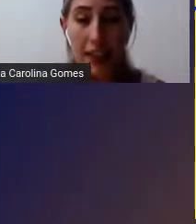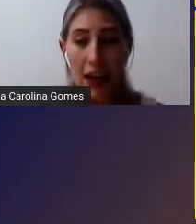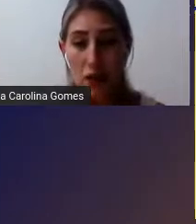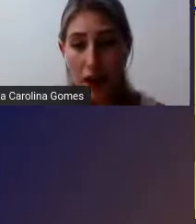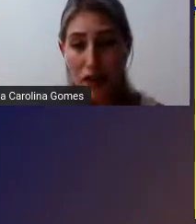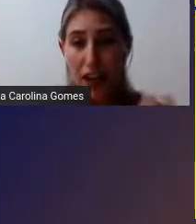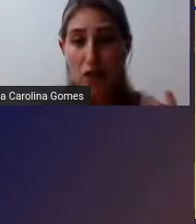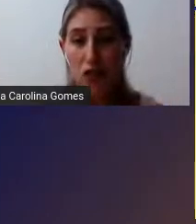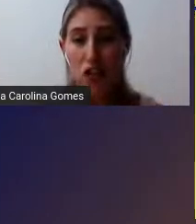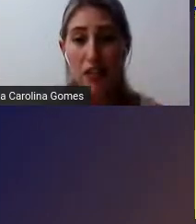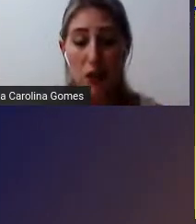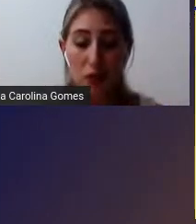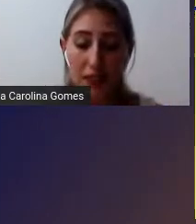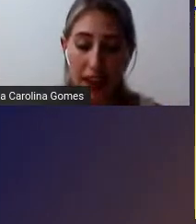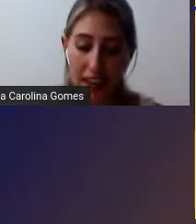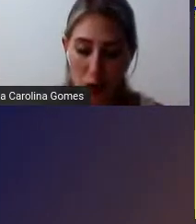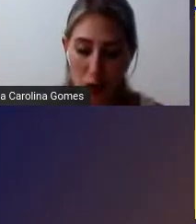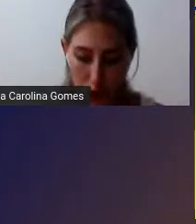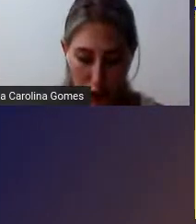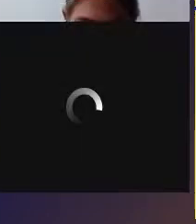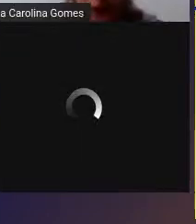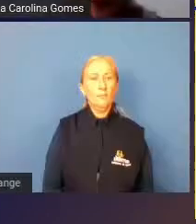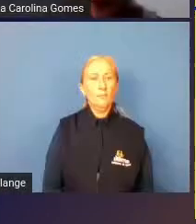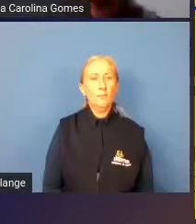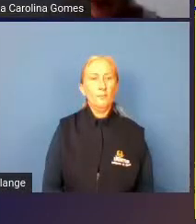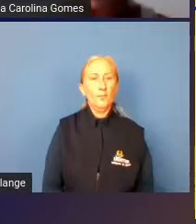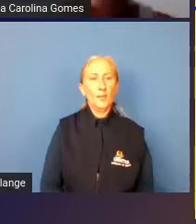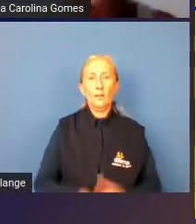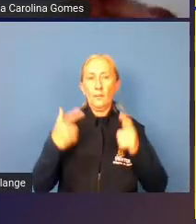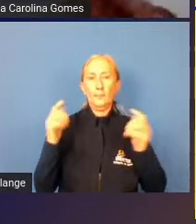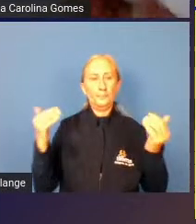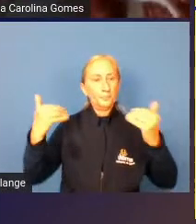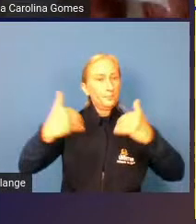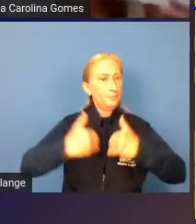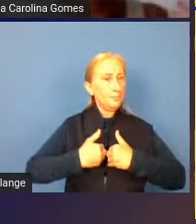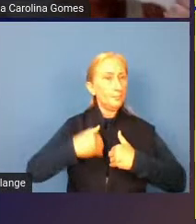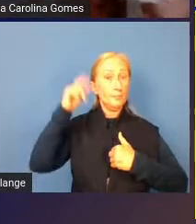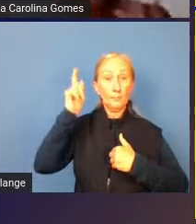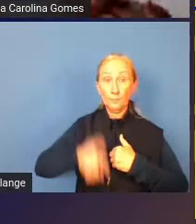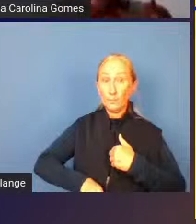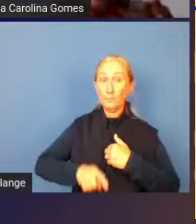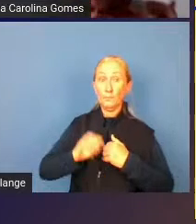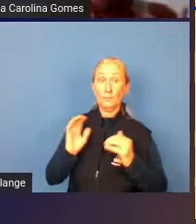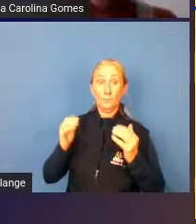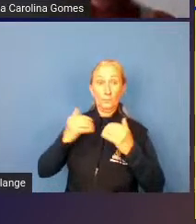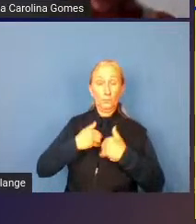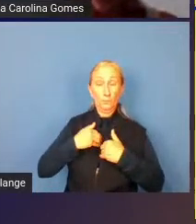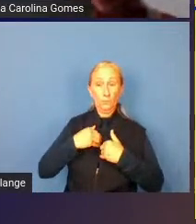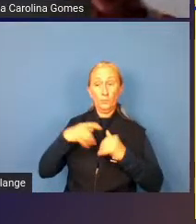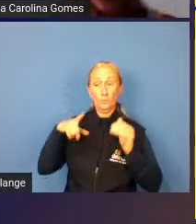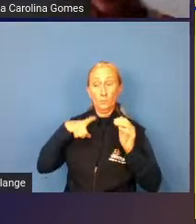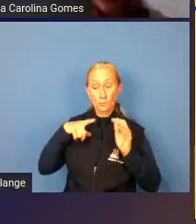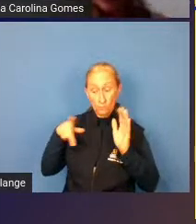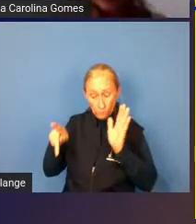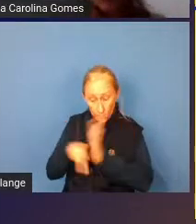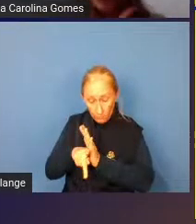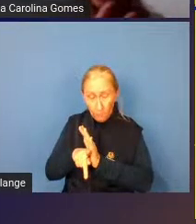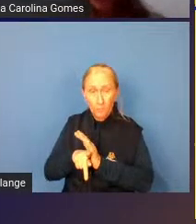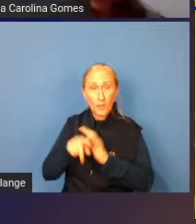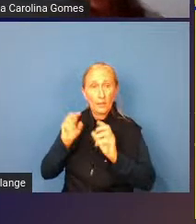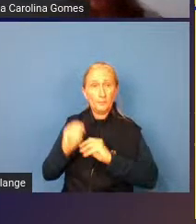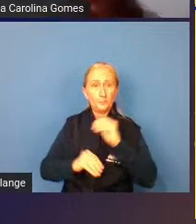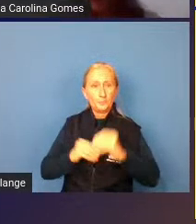e claro afinal a gente eles não tem autismo eles são autistas o autismo ele é uma condição tem